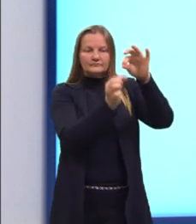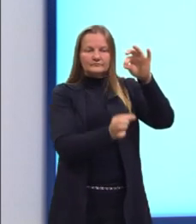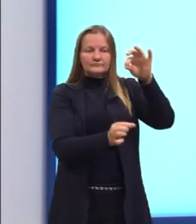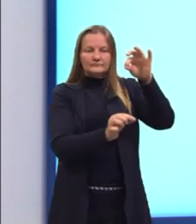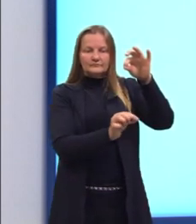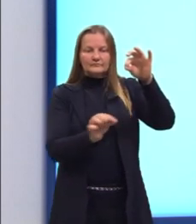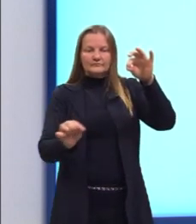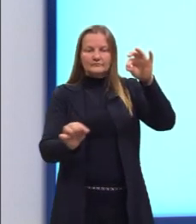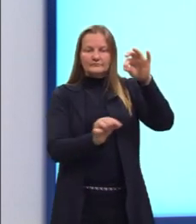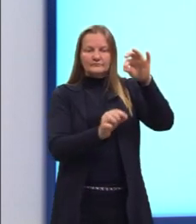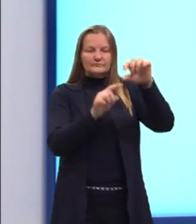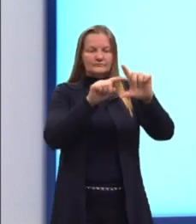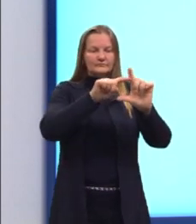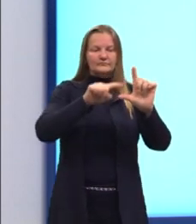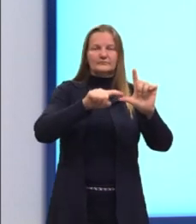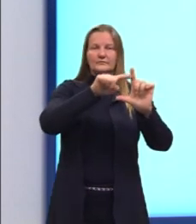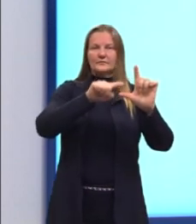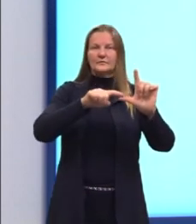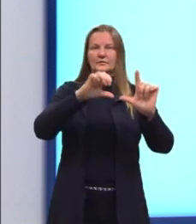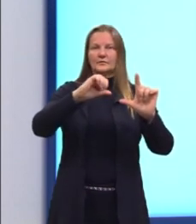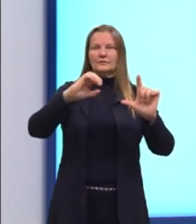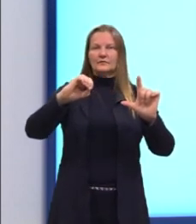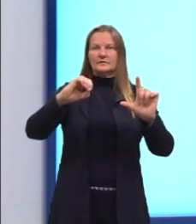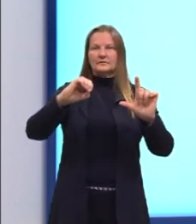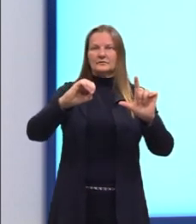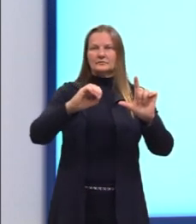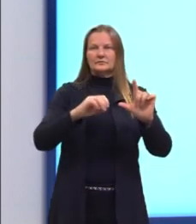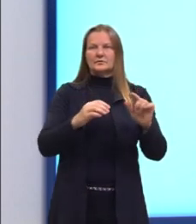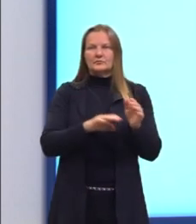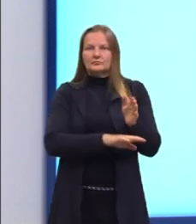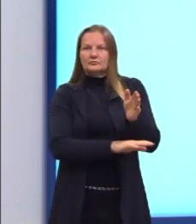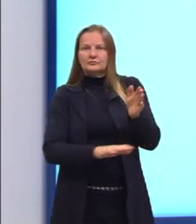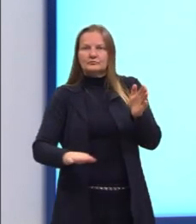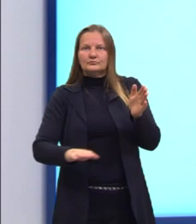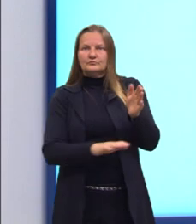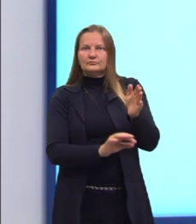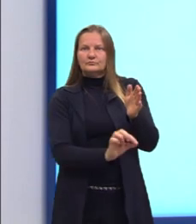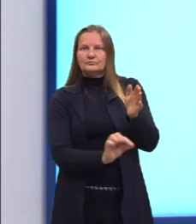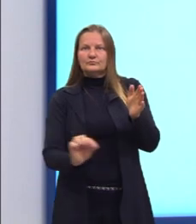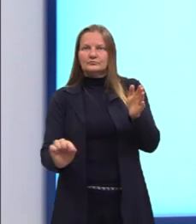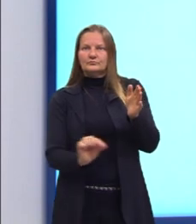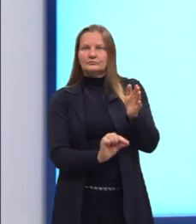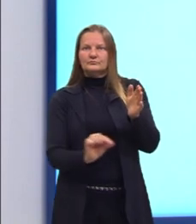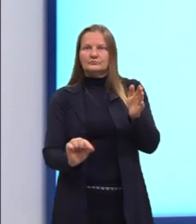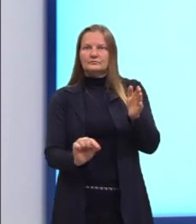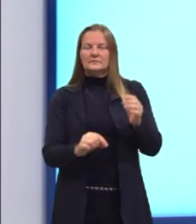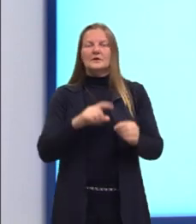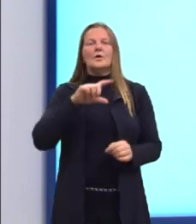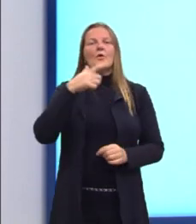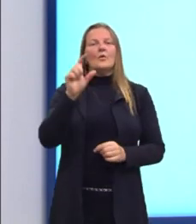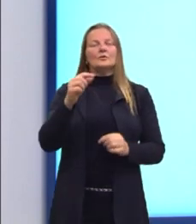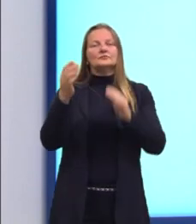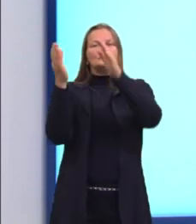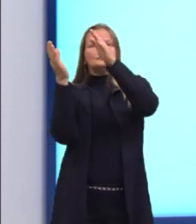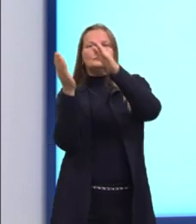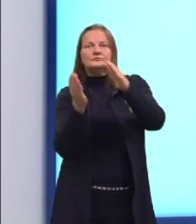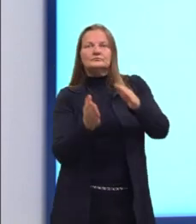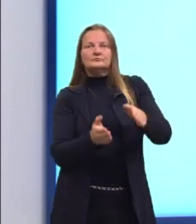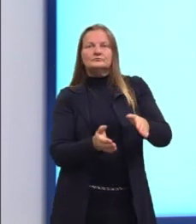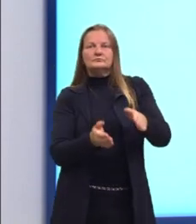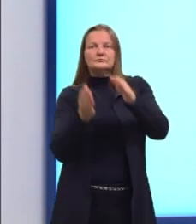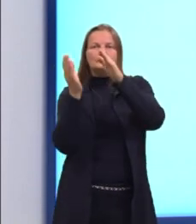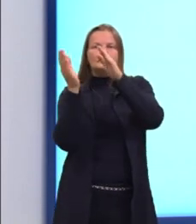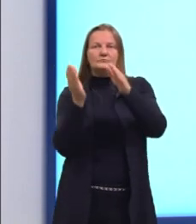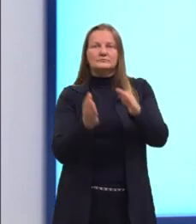as arestas formam 90 graus com as arestas da base. E no prisma oblíquo não